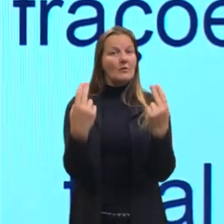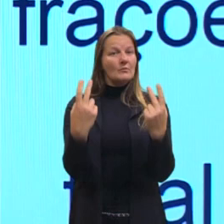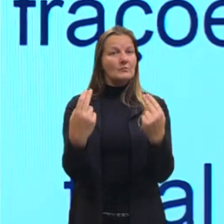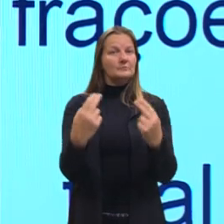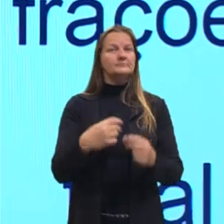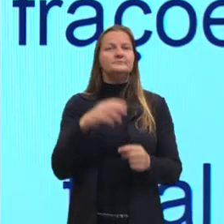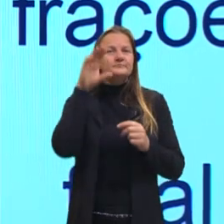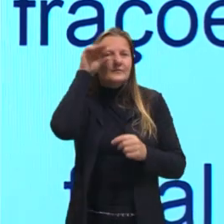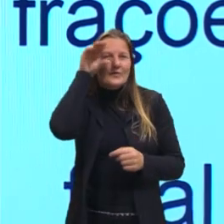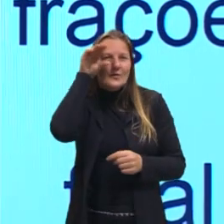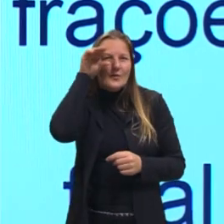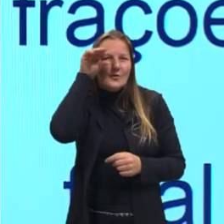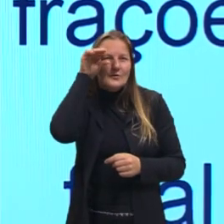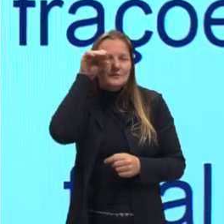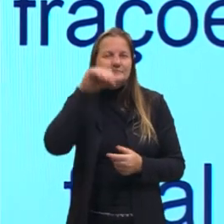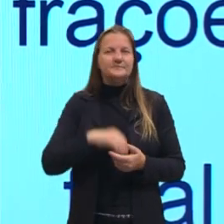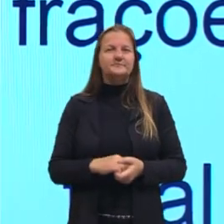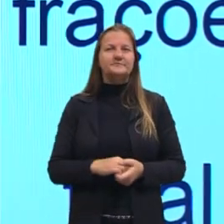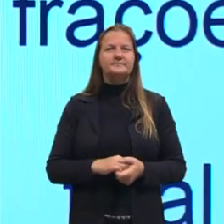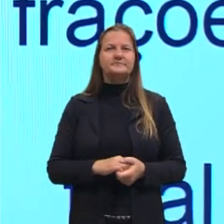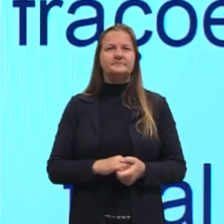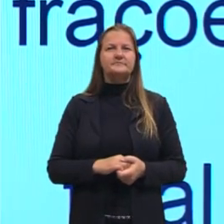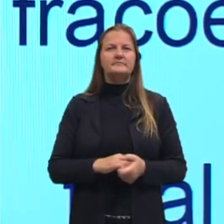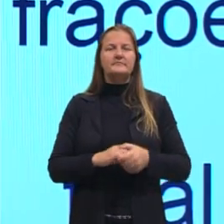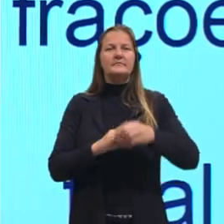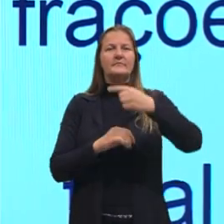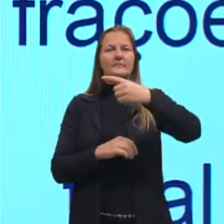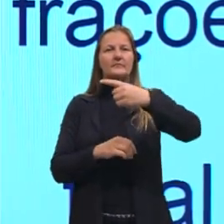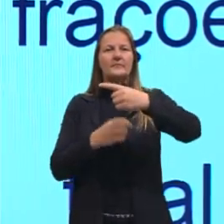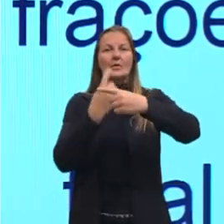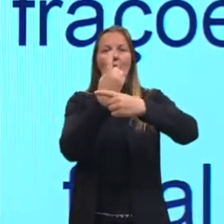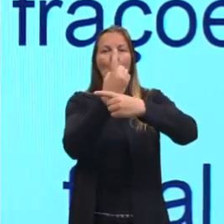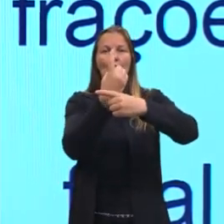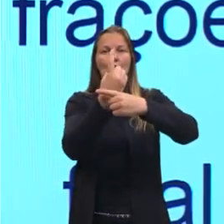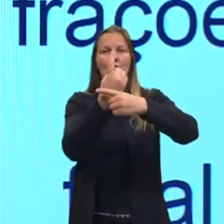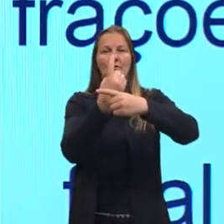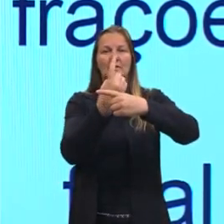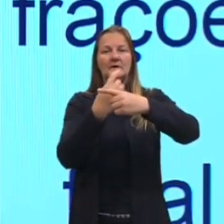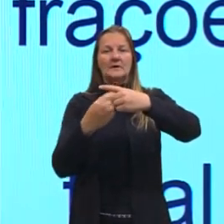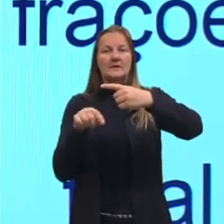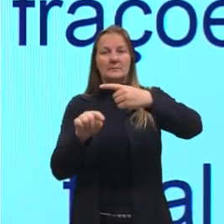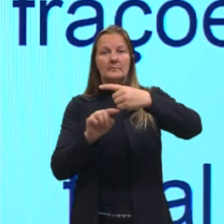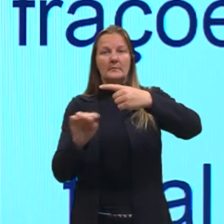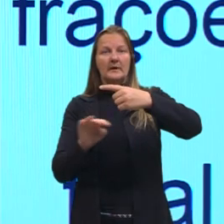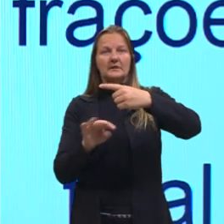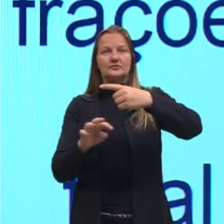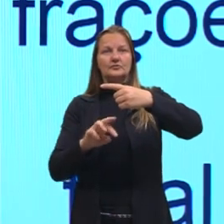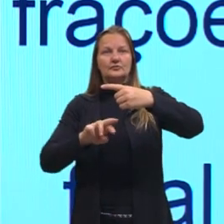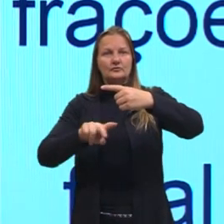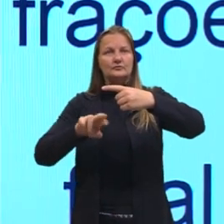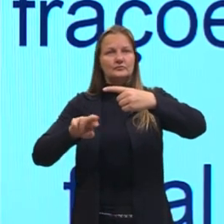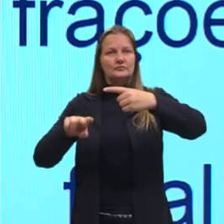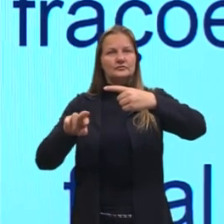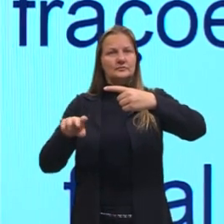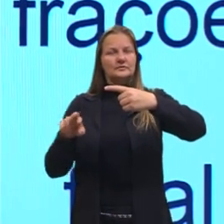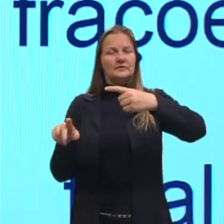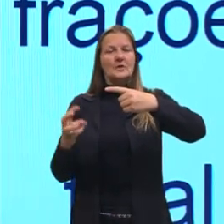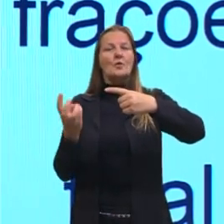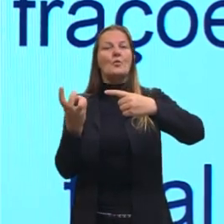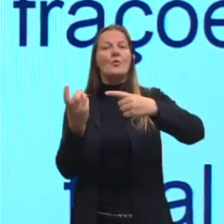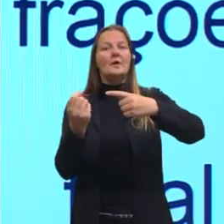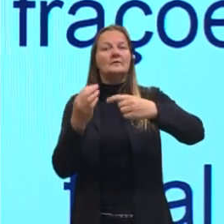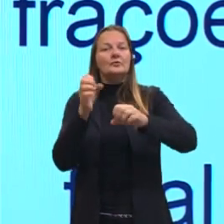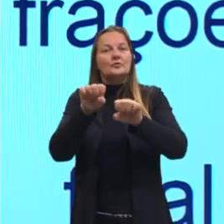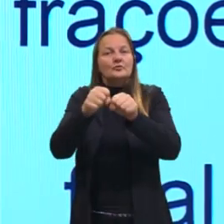Observem que o numerador sempre era o número 1, e o denominador indicava em quantas